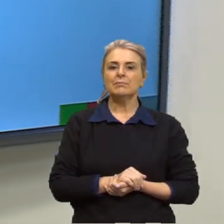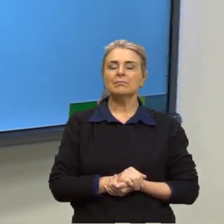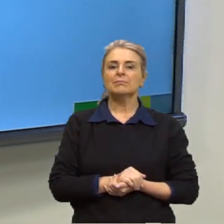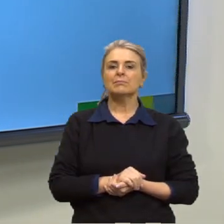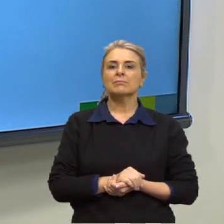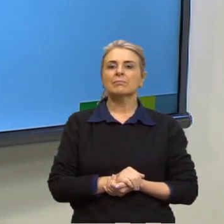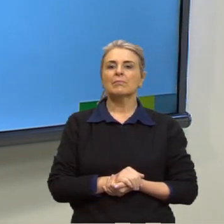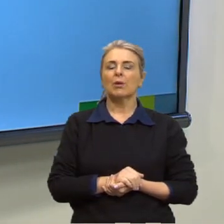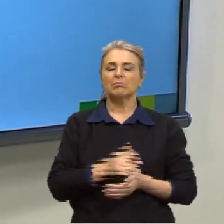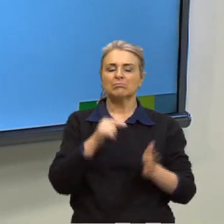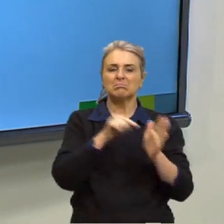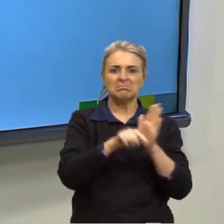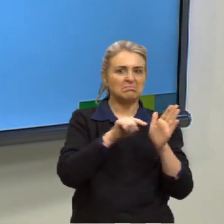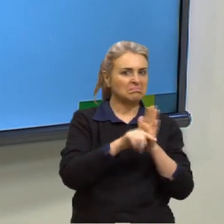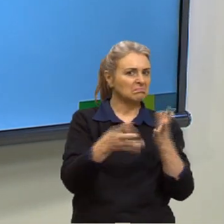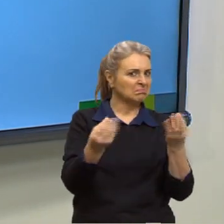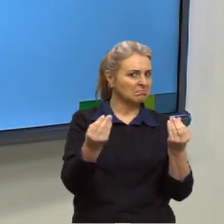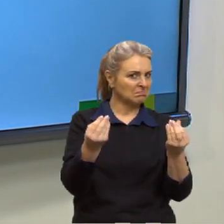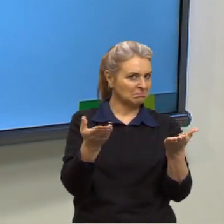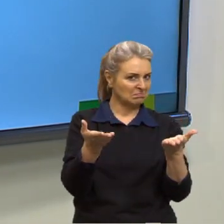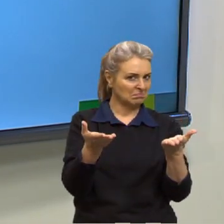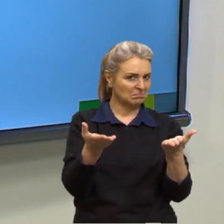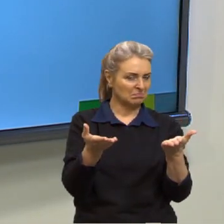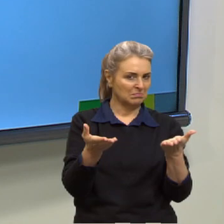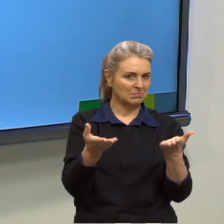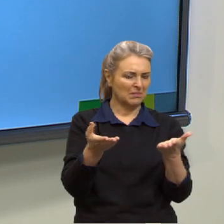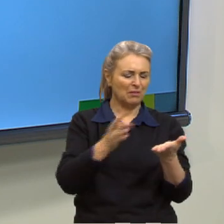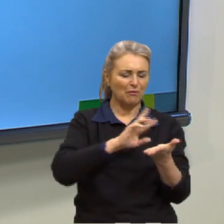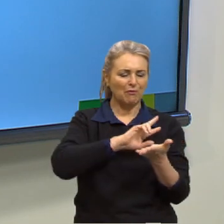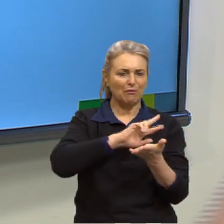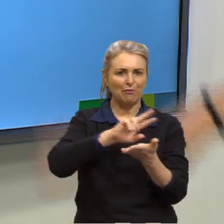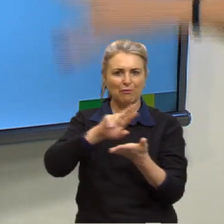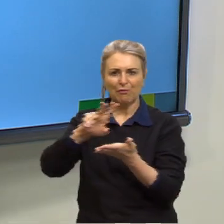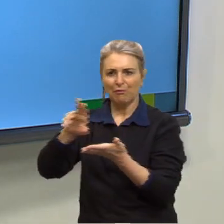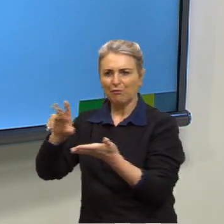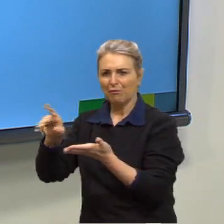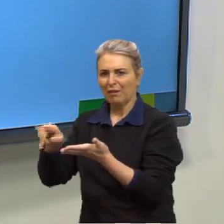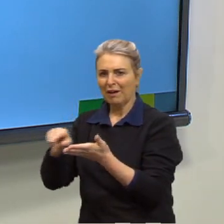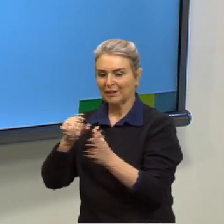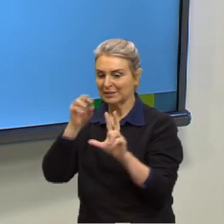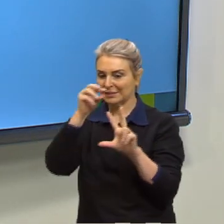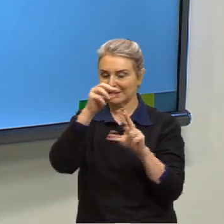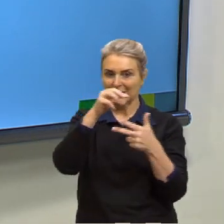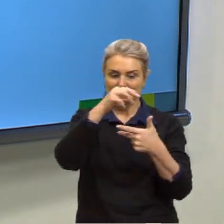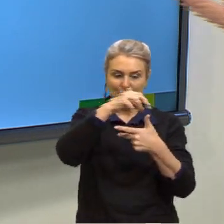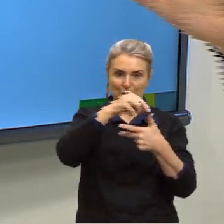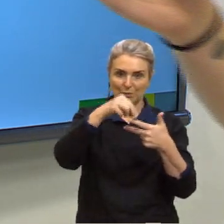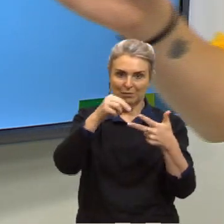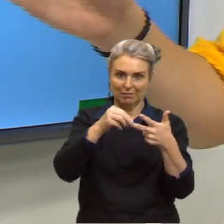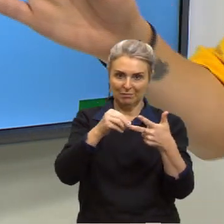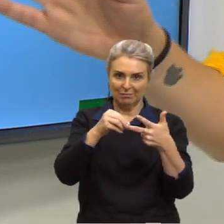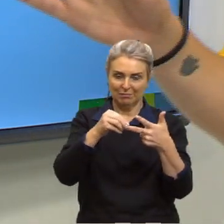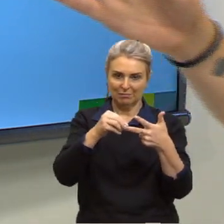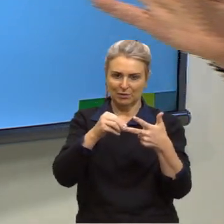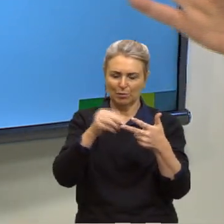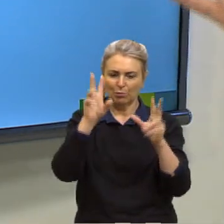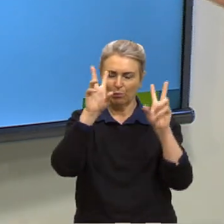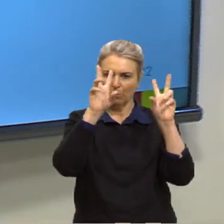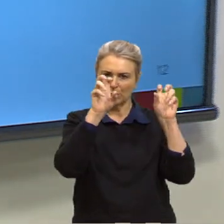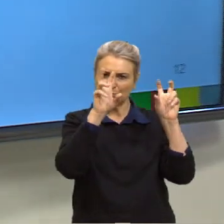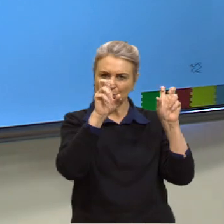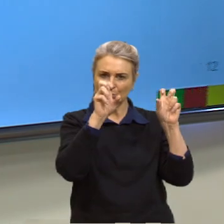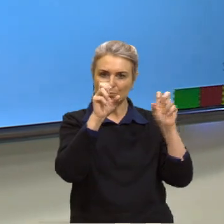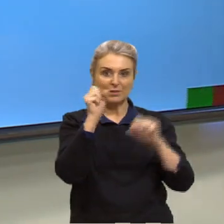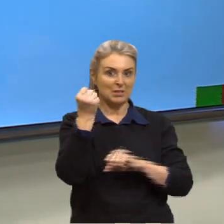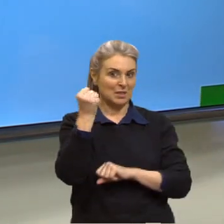bastante questão. Eu trouxe várias questões do Enem sobre assuntos que permeiam tudo aquilo que a gente já viu nessas